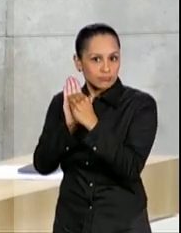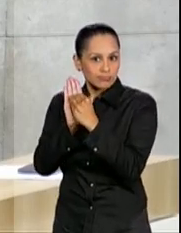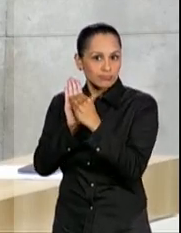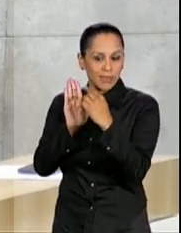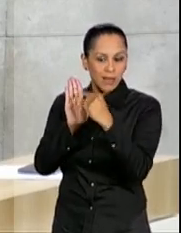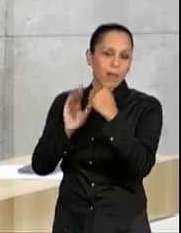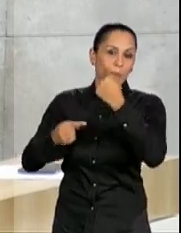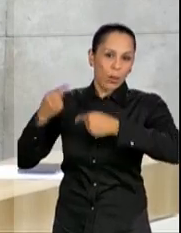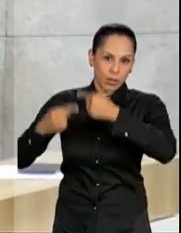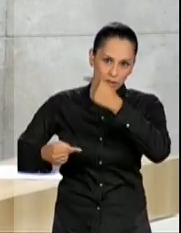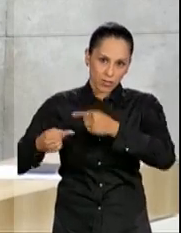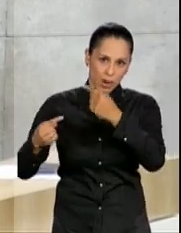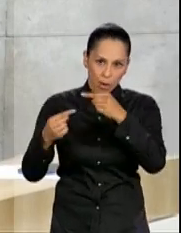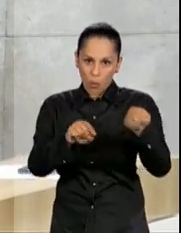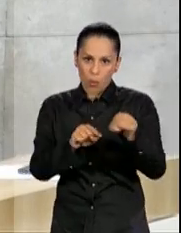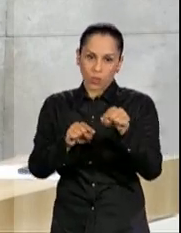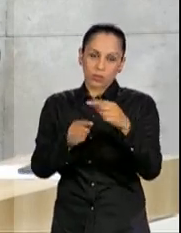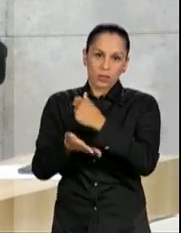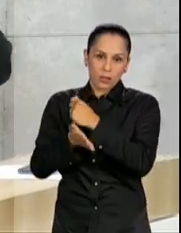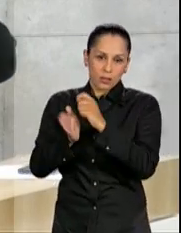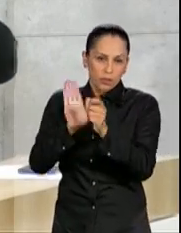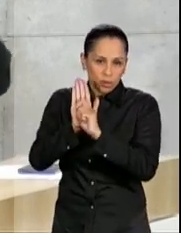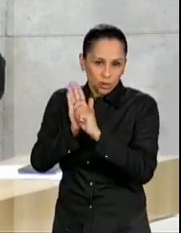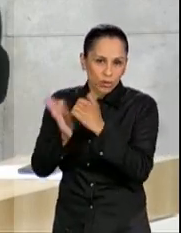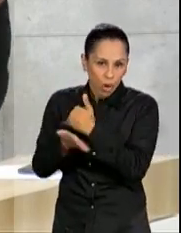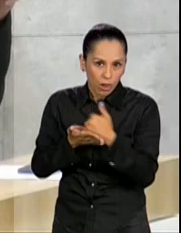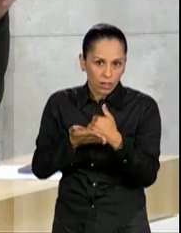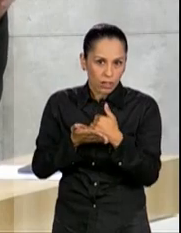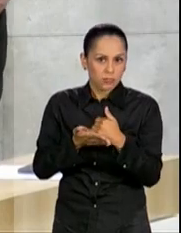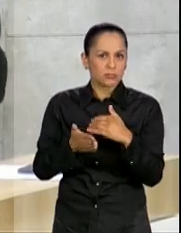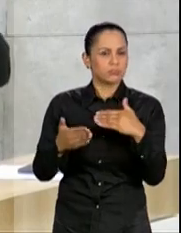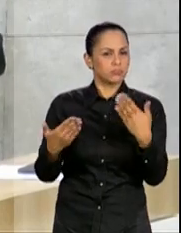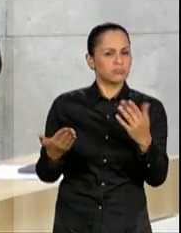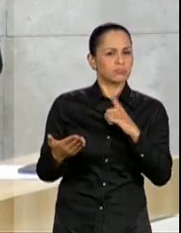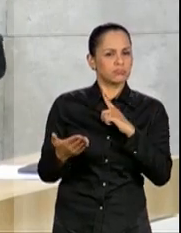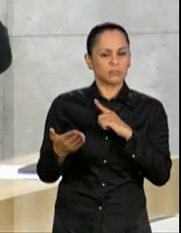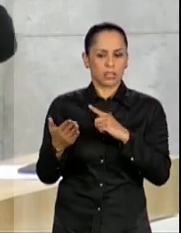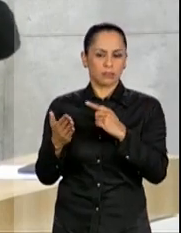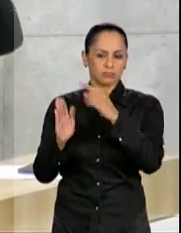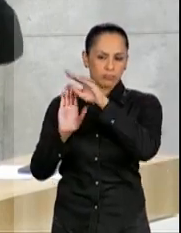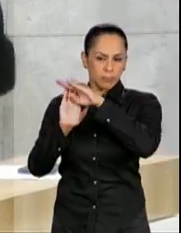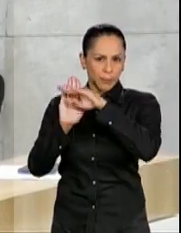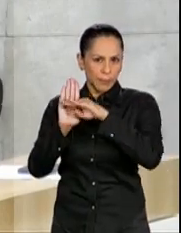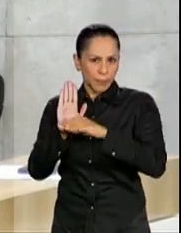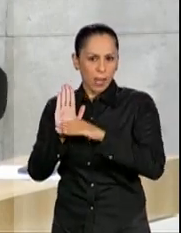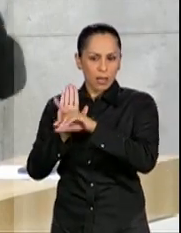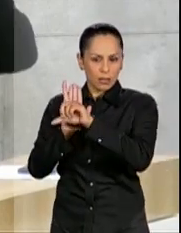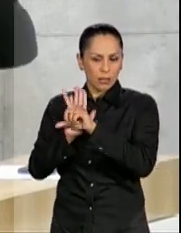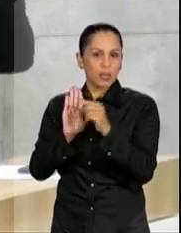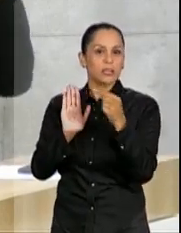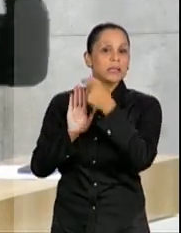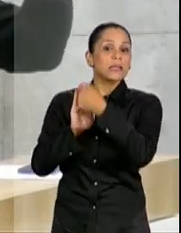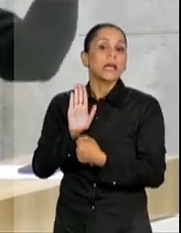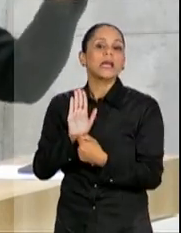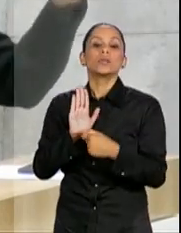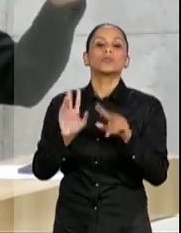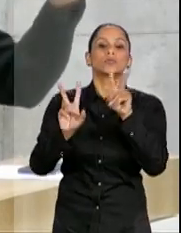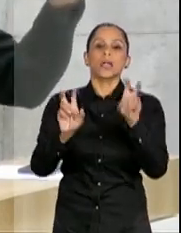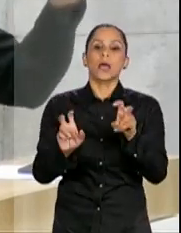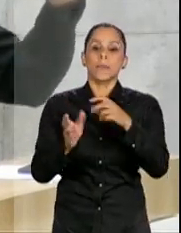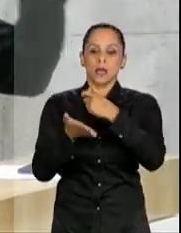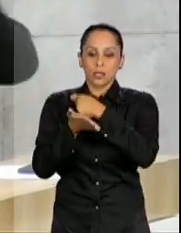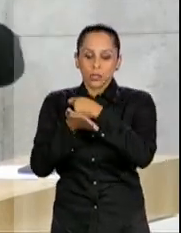positivo desse texto é que há uma política sobre drogas que diz álcool e outras